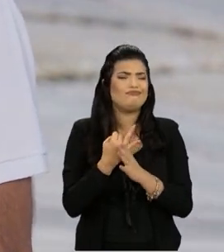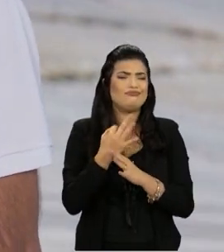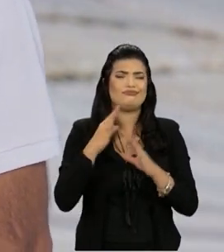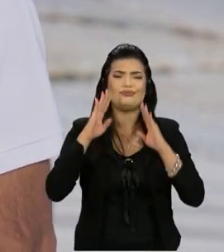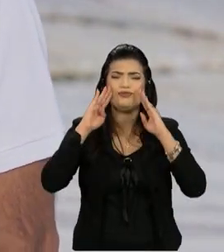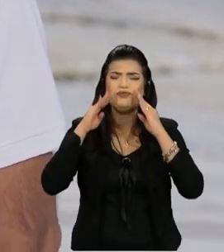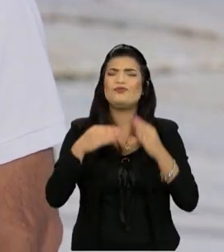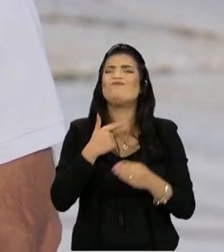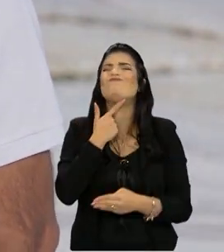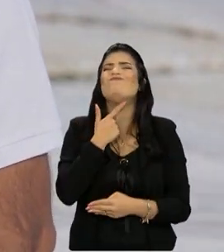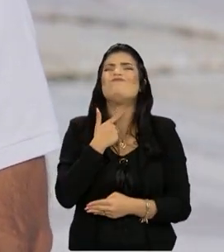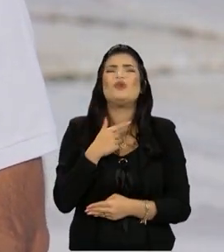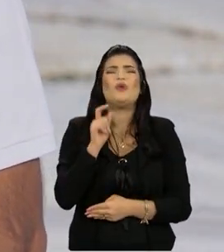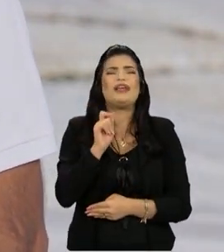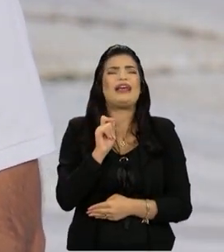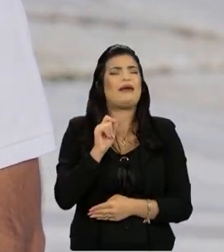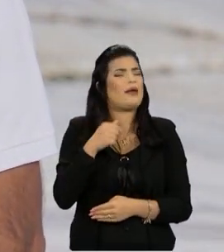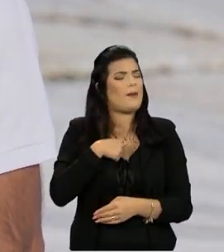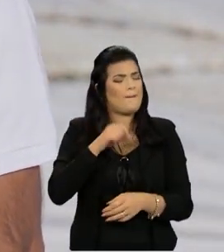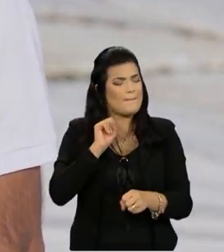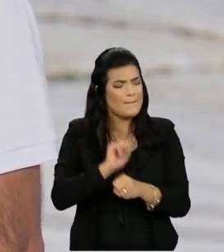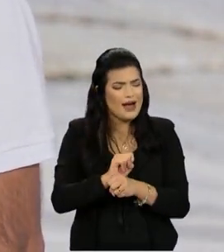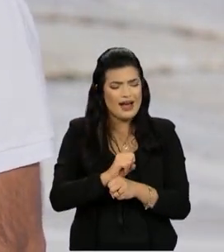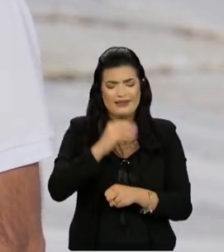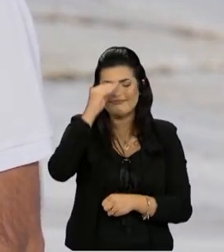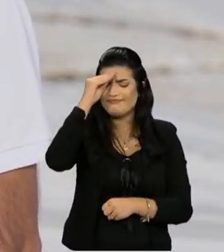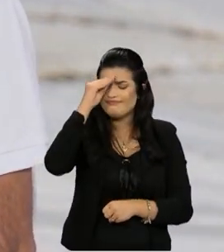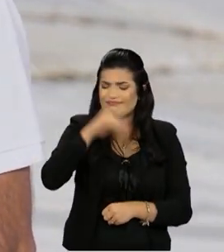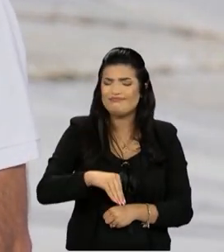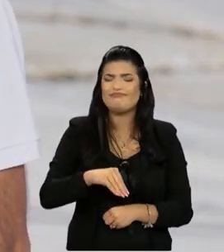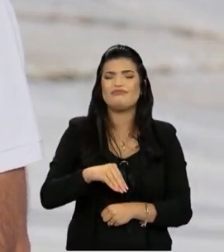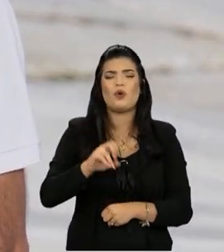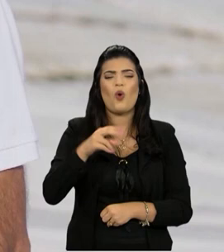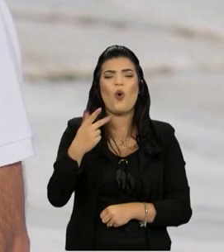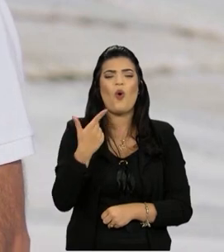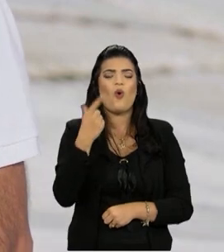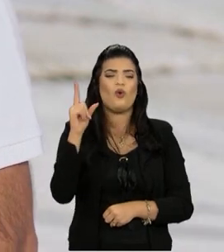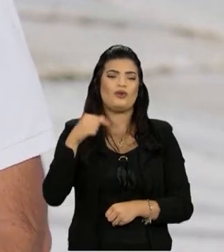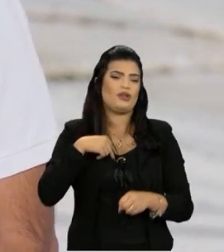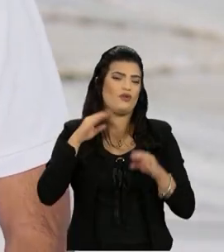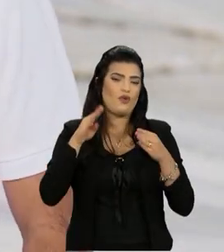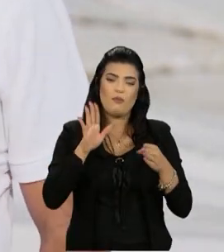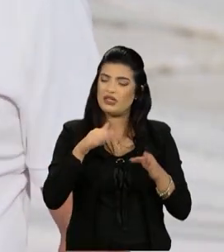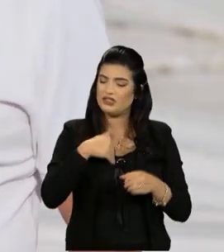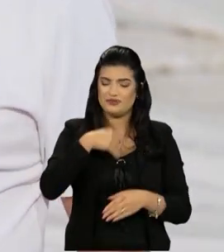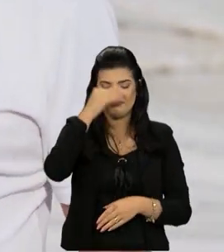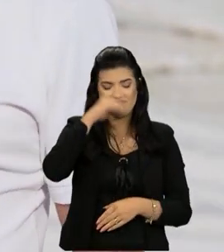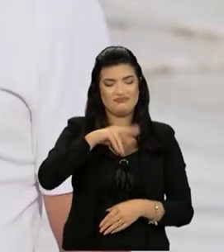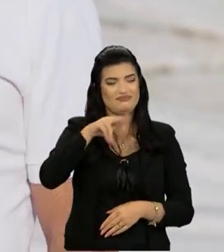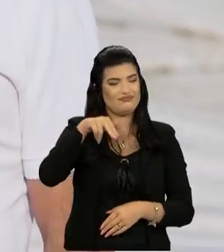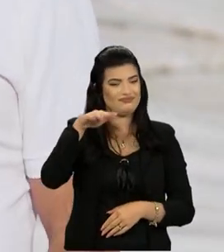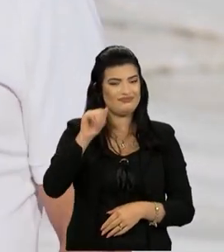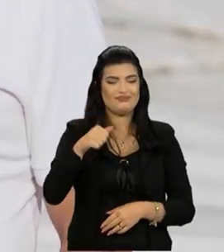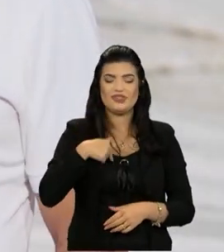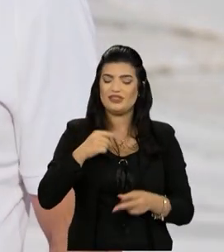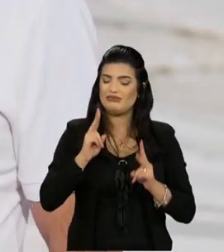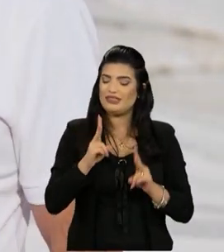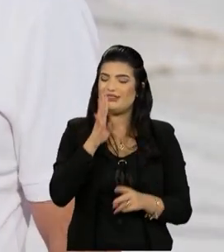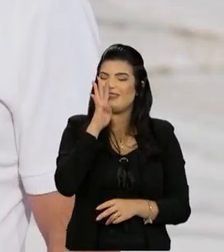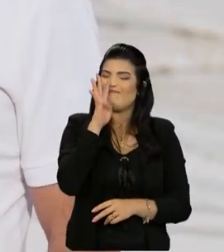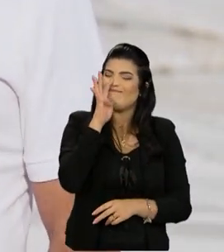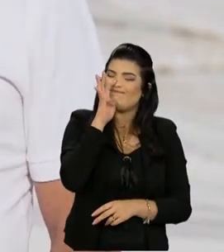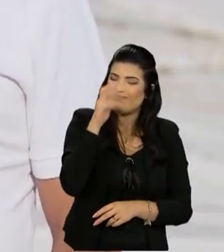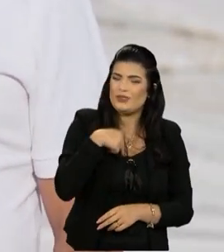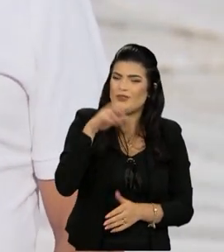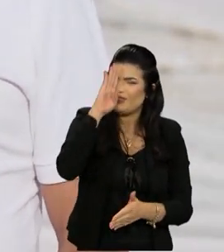de parar e desistir ou fazer alguma outra coisa, mas eu nunca desisti. Eu sempre fui muito persistente. Eu sempre